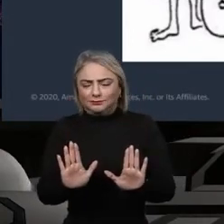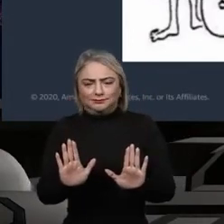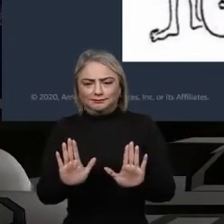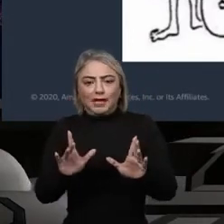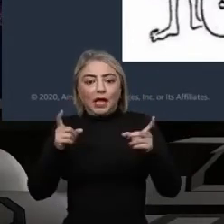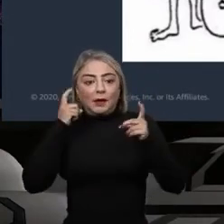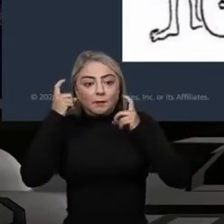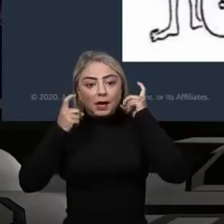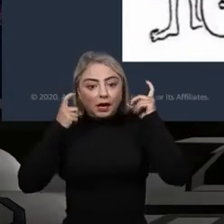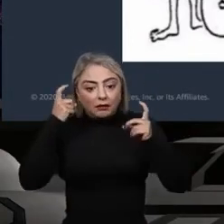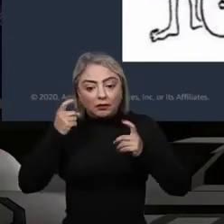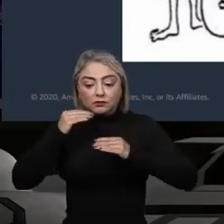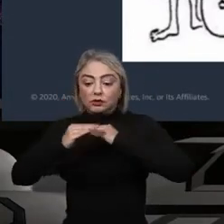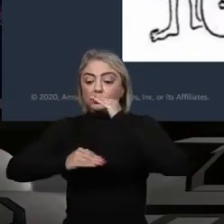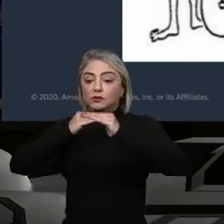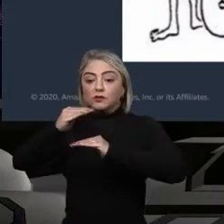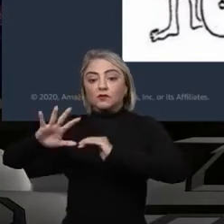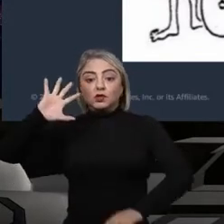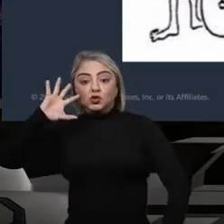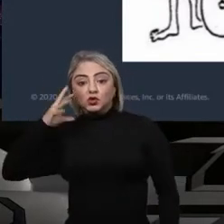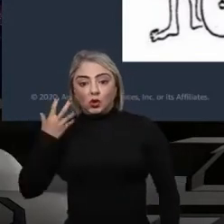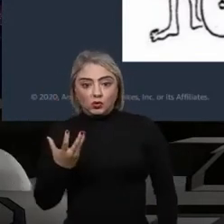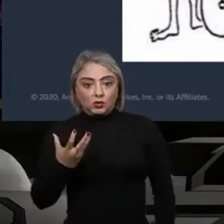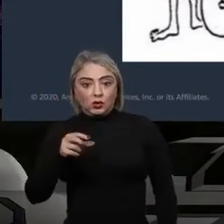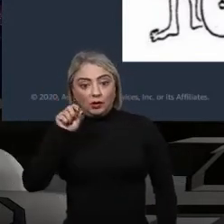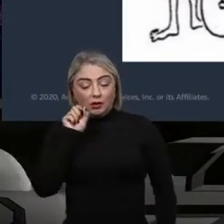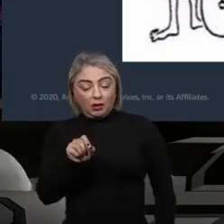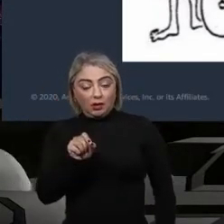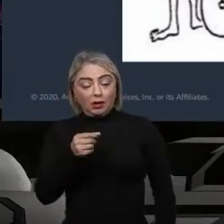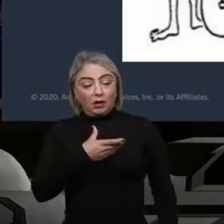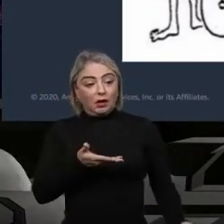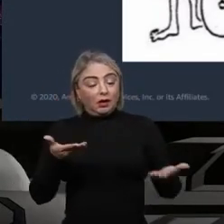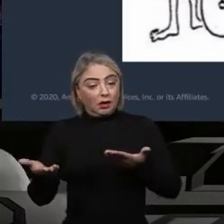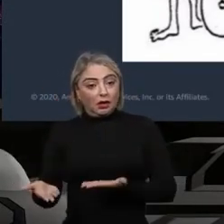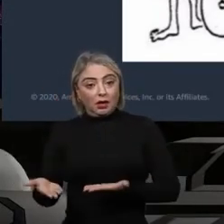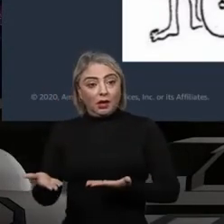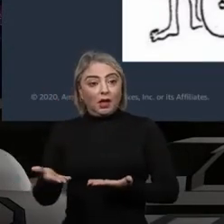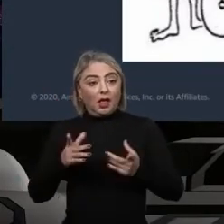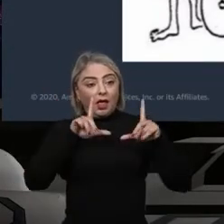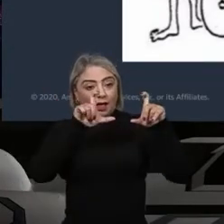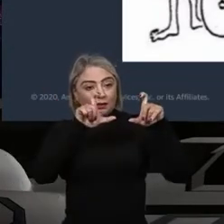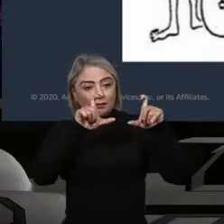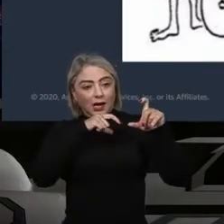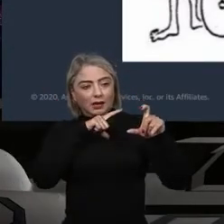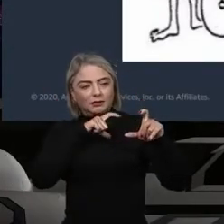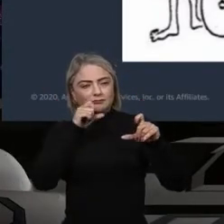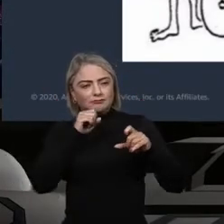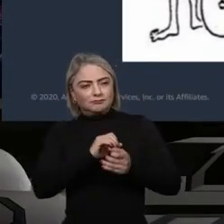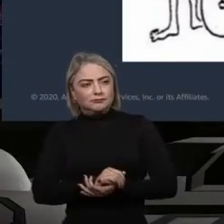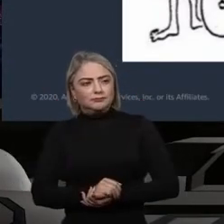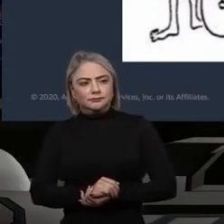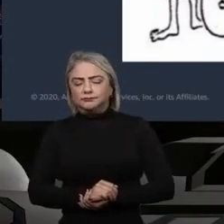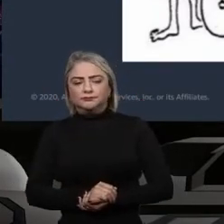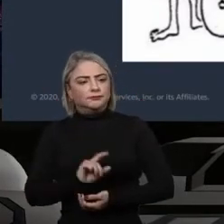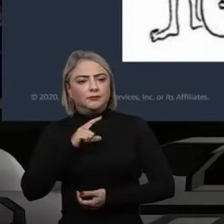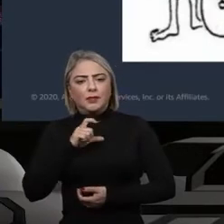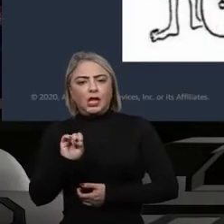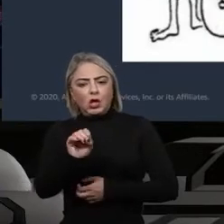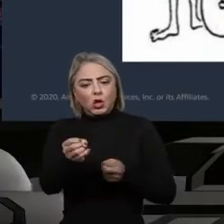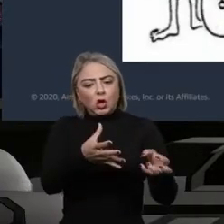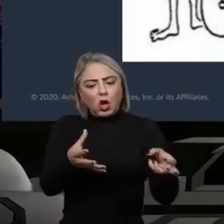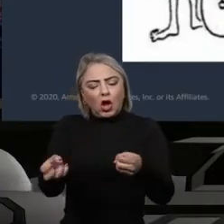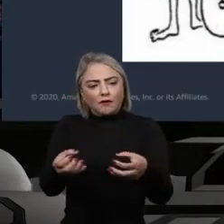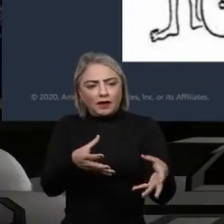em desenvolver soluções. E aqui eu trago esse achar, porque às vezes a gente está muito ocupado para inovar, né?